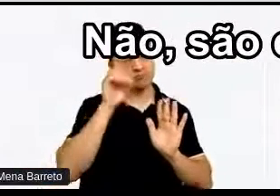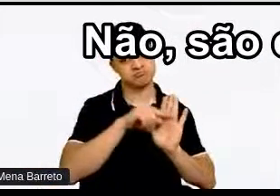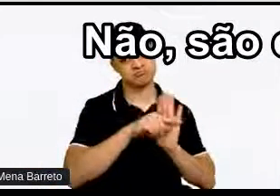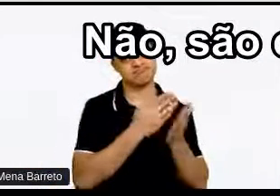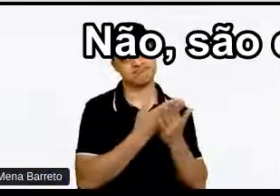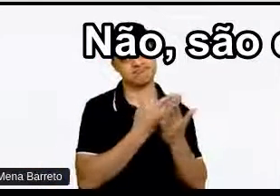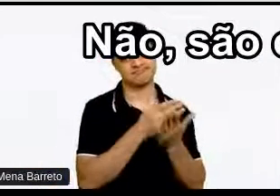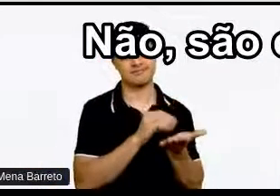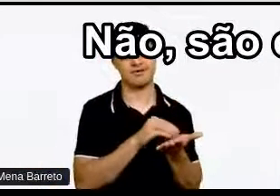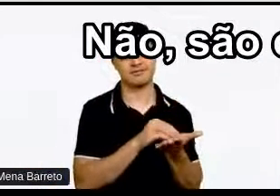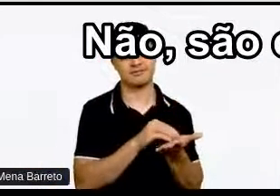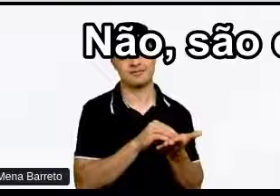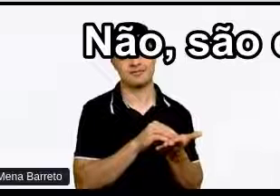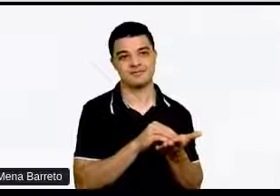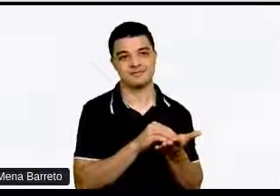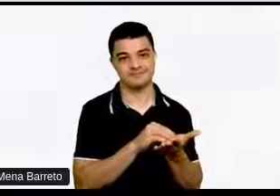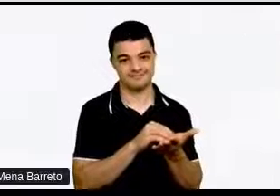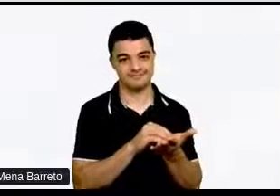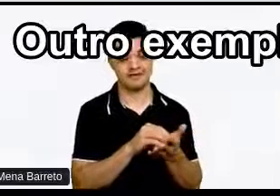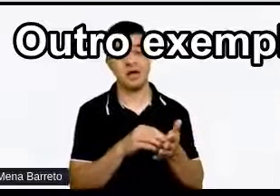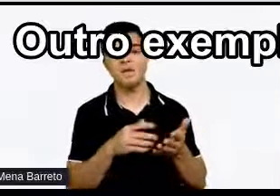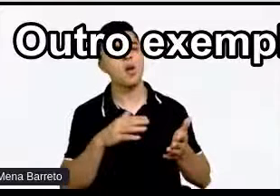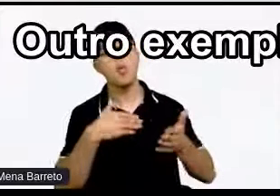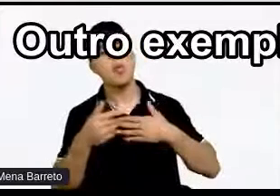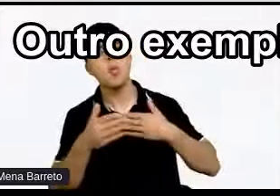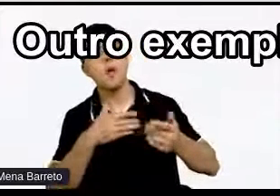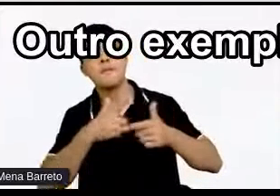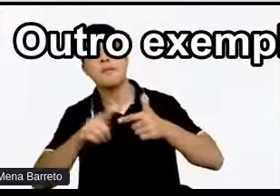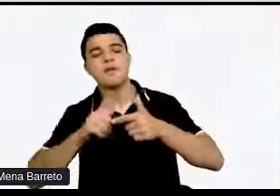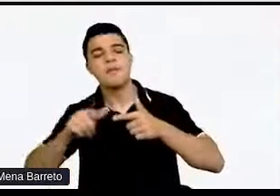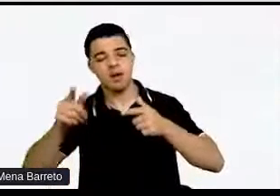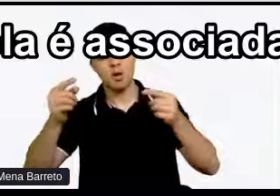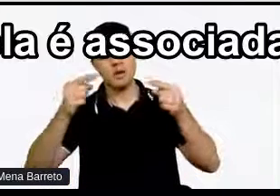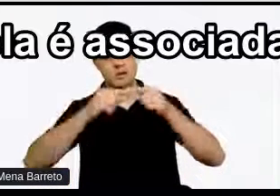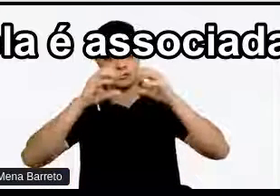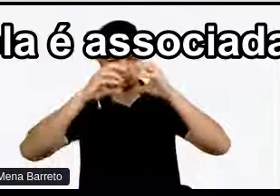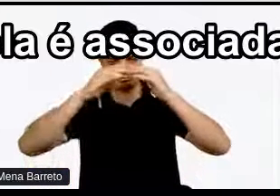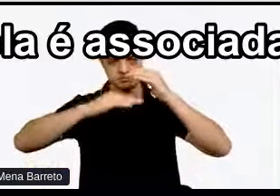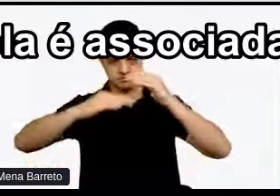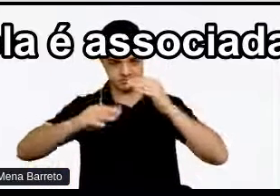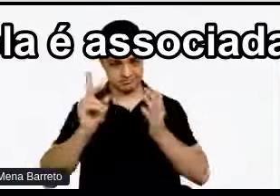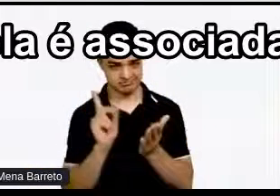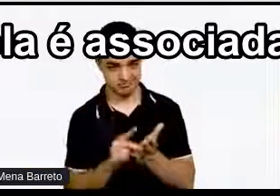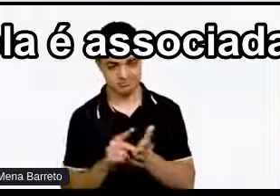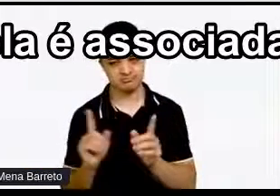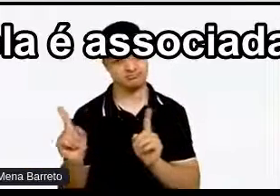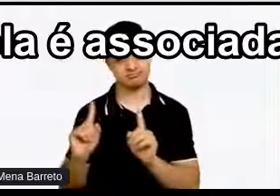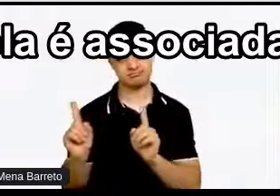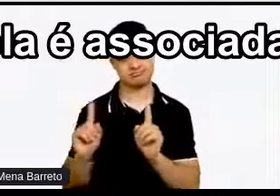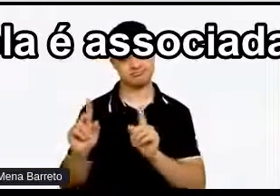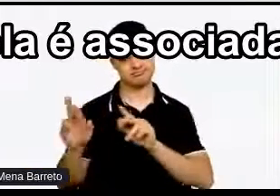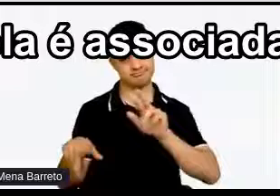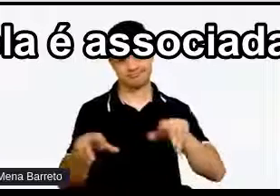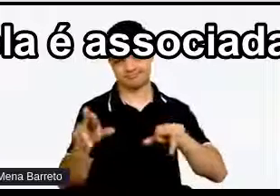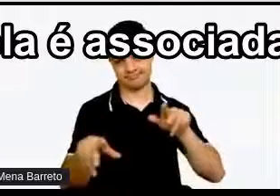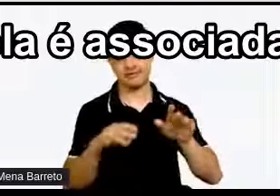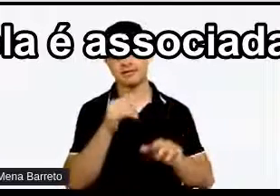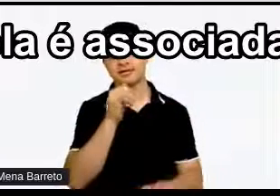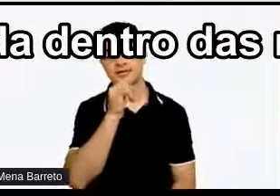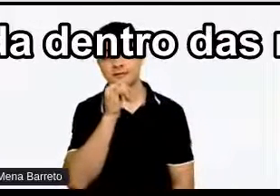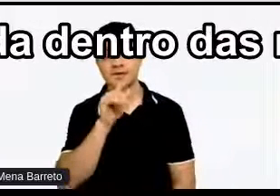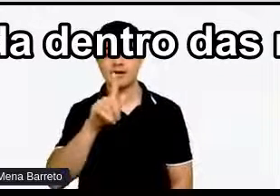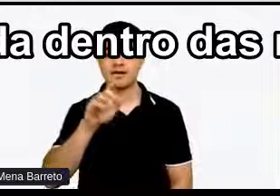Não São condições Outro exemplo A gagueira A gagueira Se ela é associada A uma disfunção